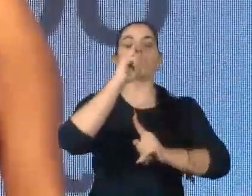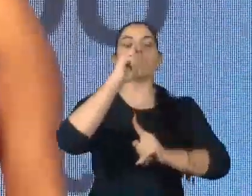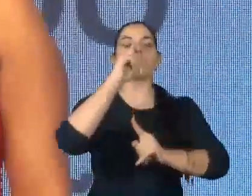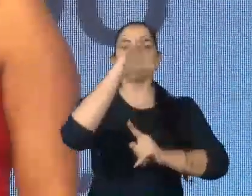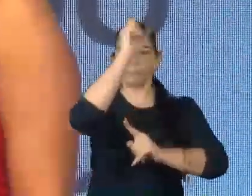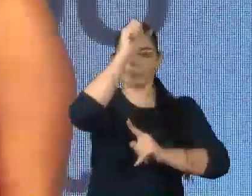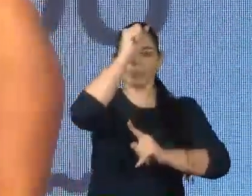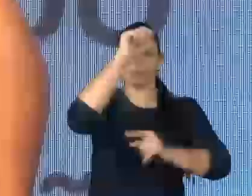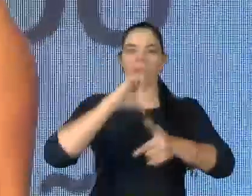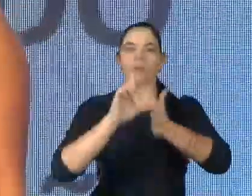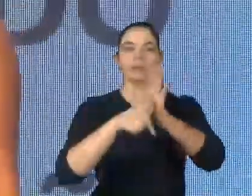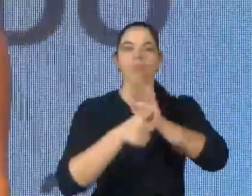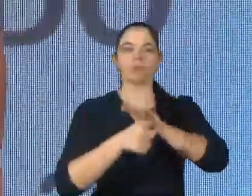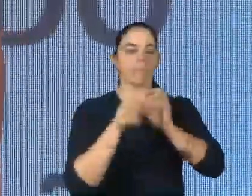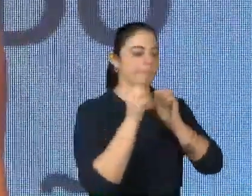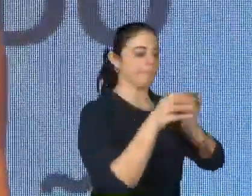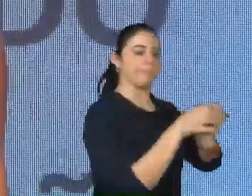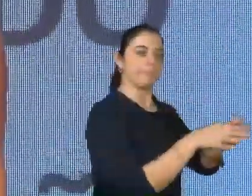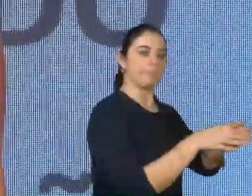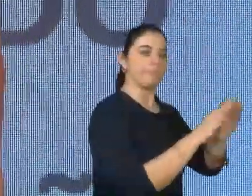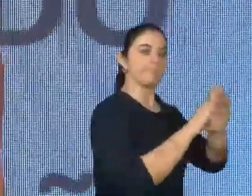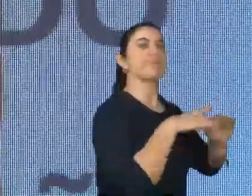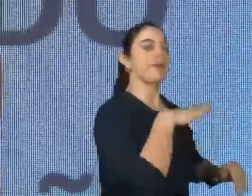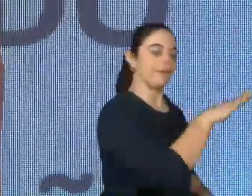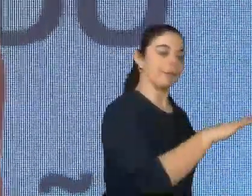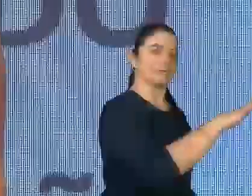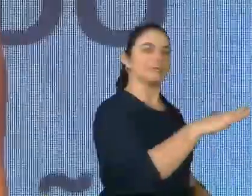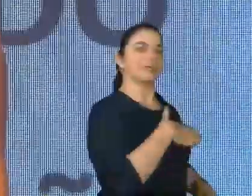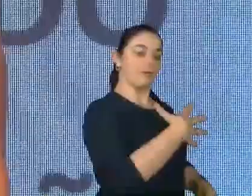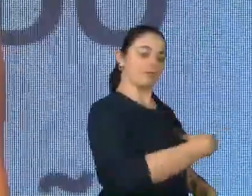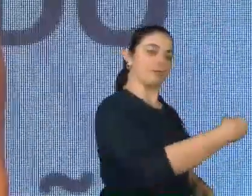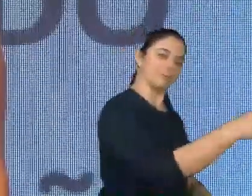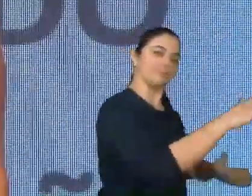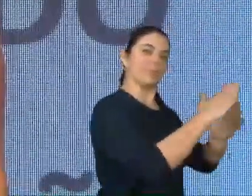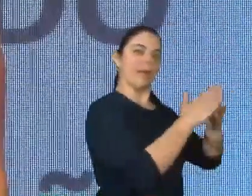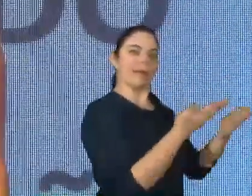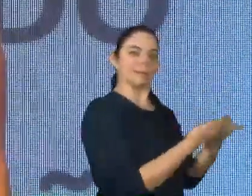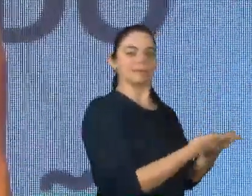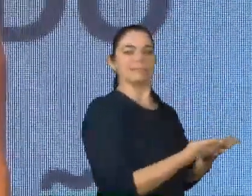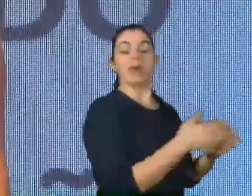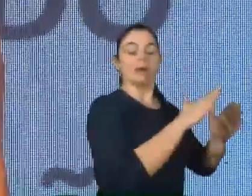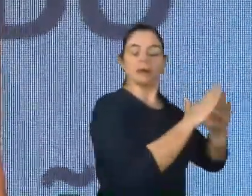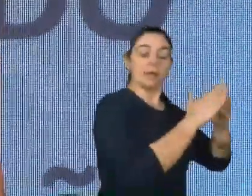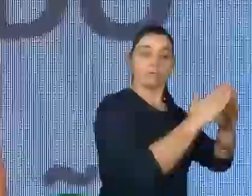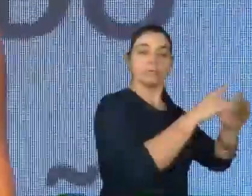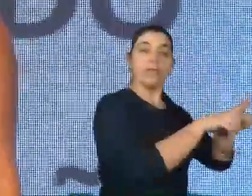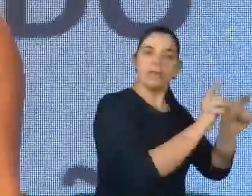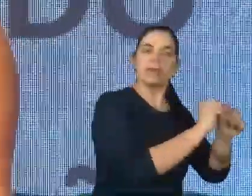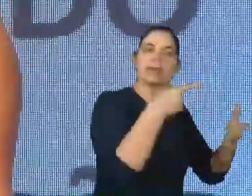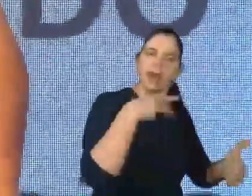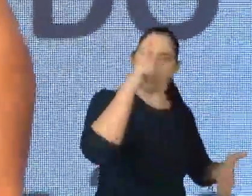professor. professor. Muitos pais conseguiram fazer isso e muitos ainda não conseguiram. E tudo bem. Lembra que eu falei